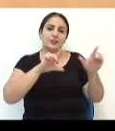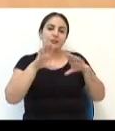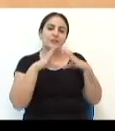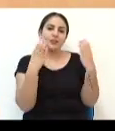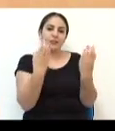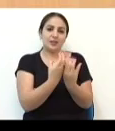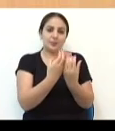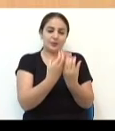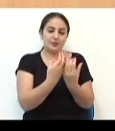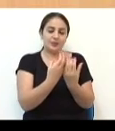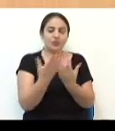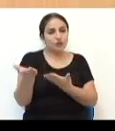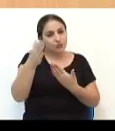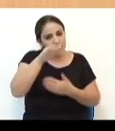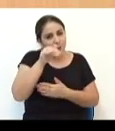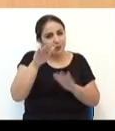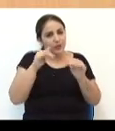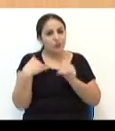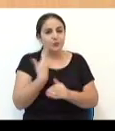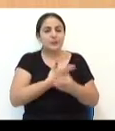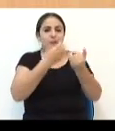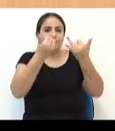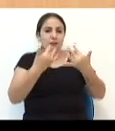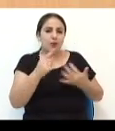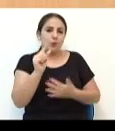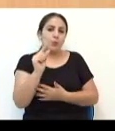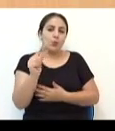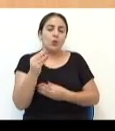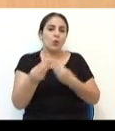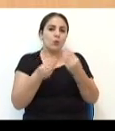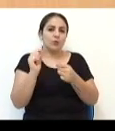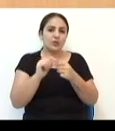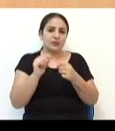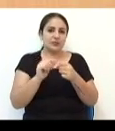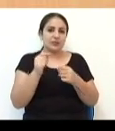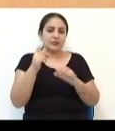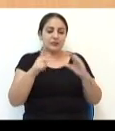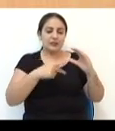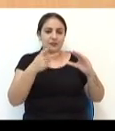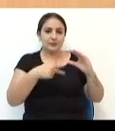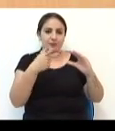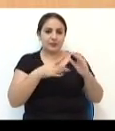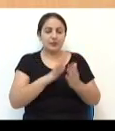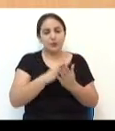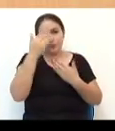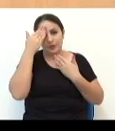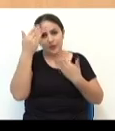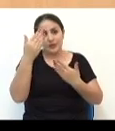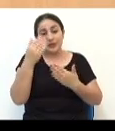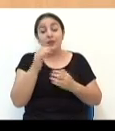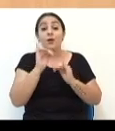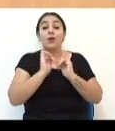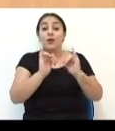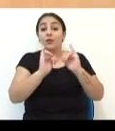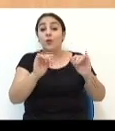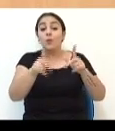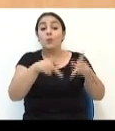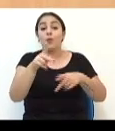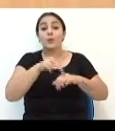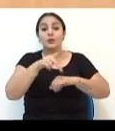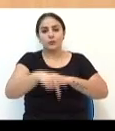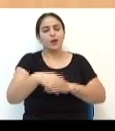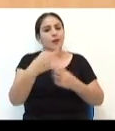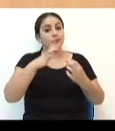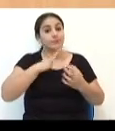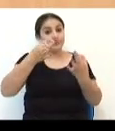TV Câmara chamar nós para a gente explicar um pouco do que a gente vai fazer na Câmara e um muito obrigado e eu quero dar um recadinho para o povo de